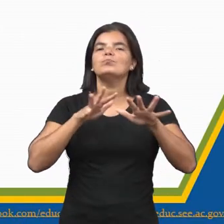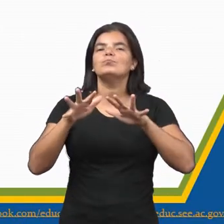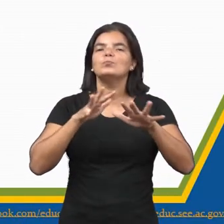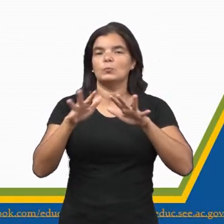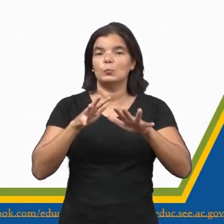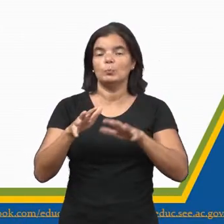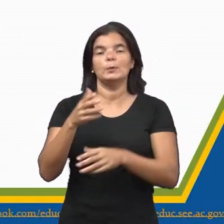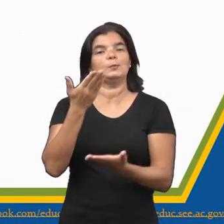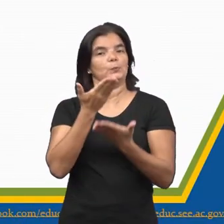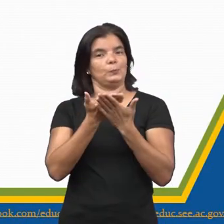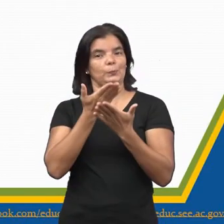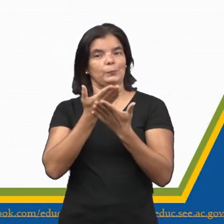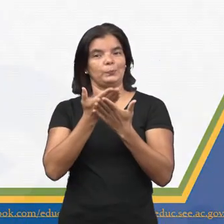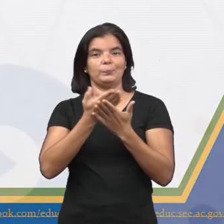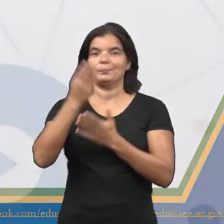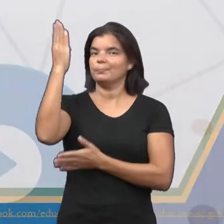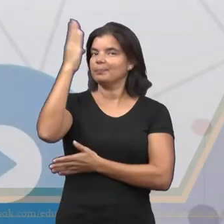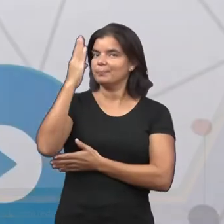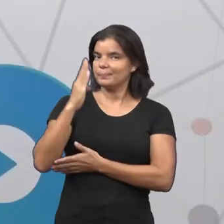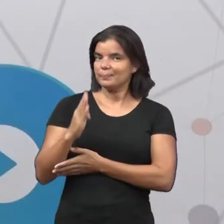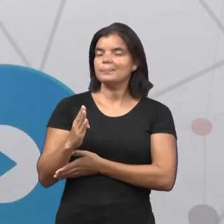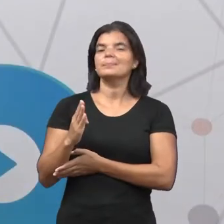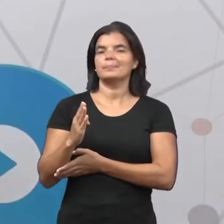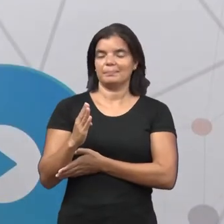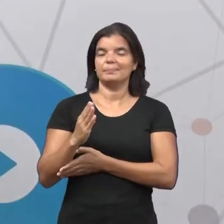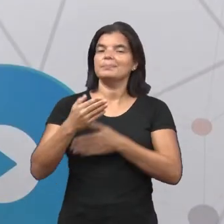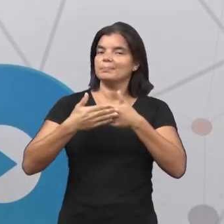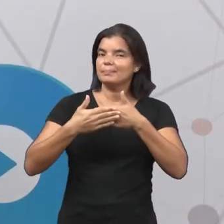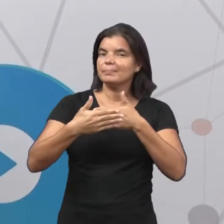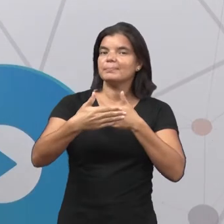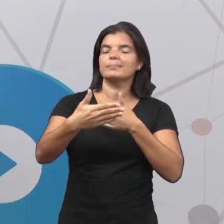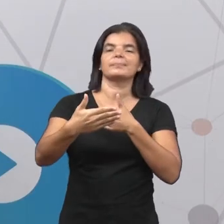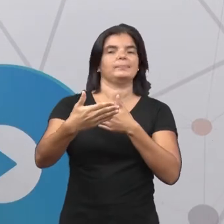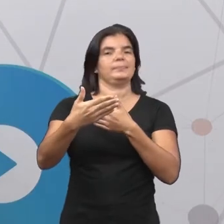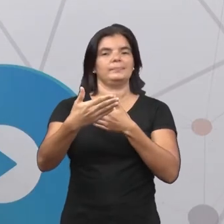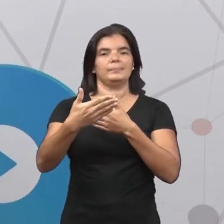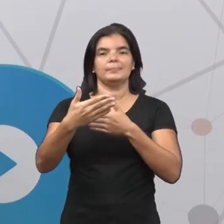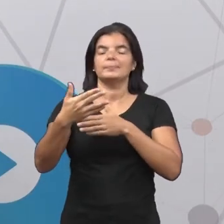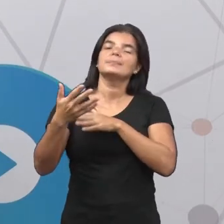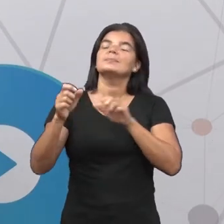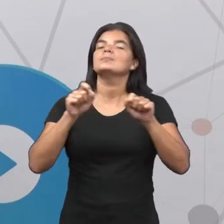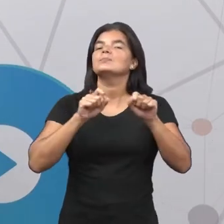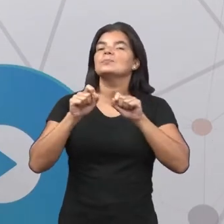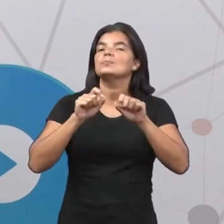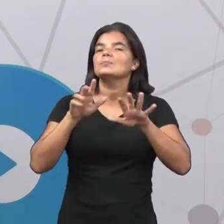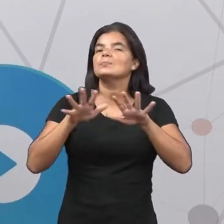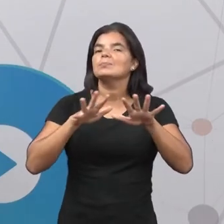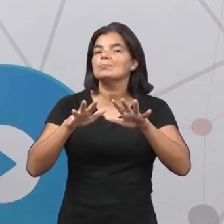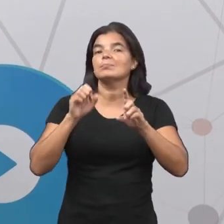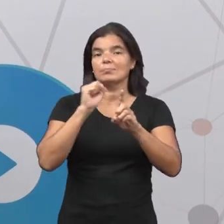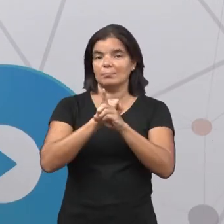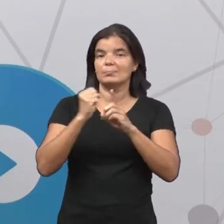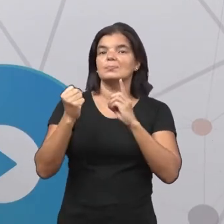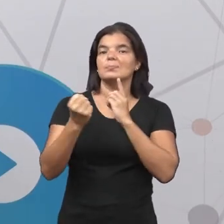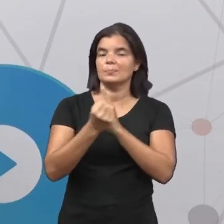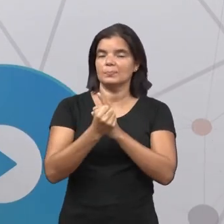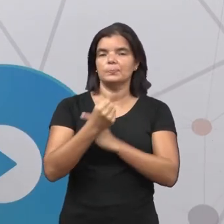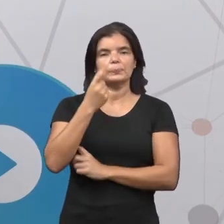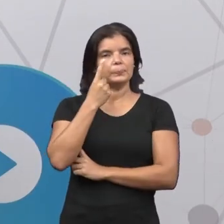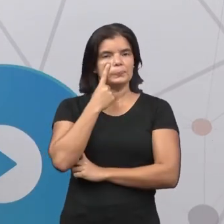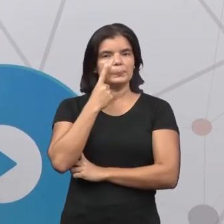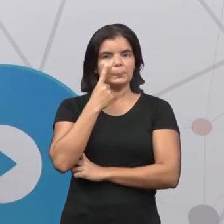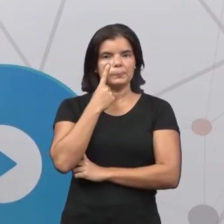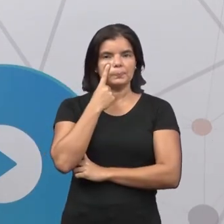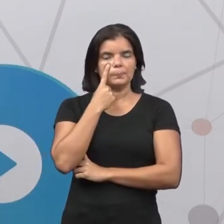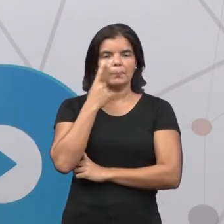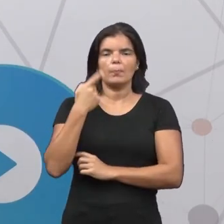brasileiro. Continuamos em nossa sequência a respeito dos movimentos sociais. Olha só,